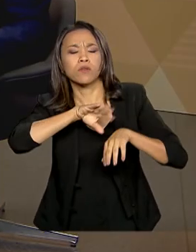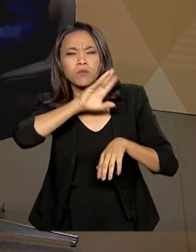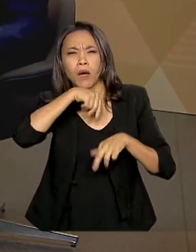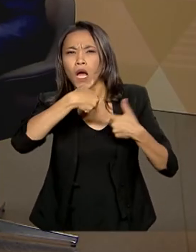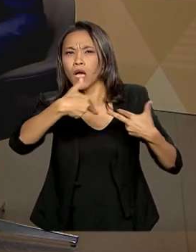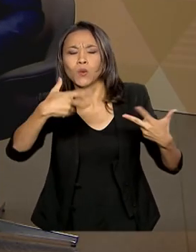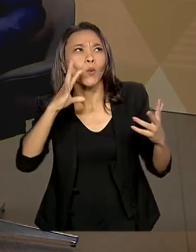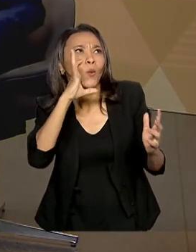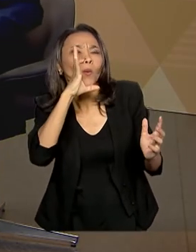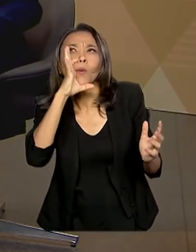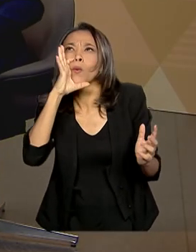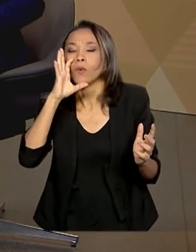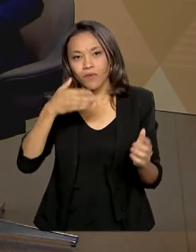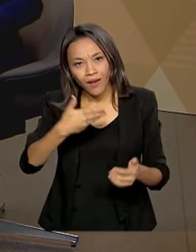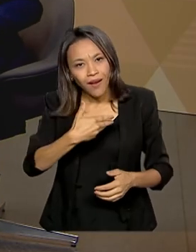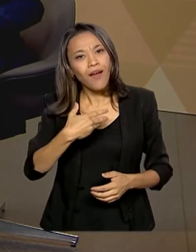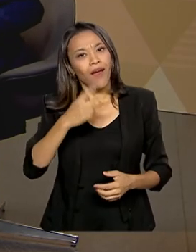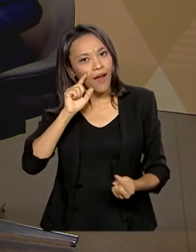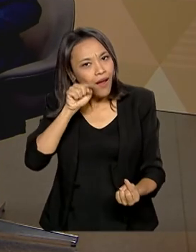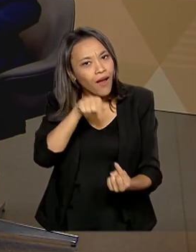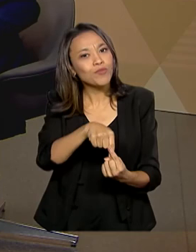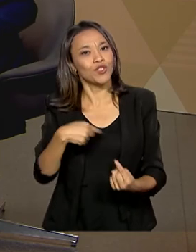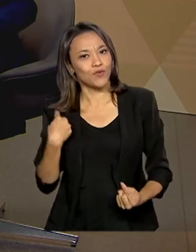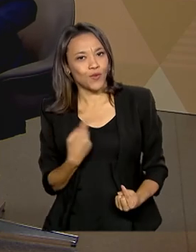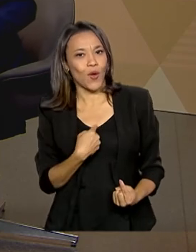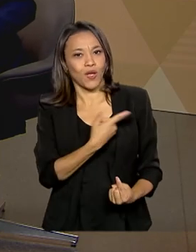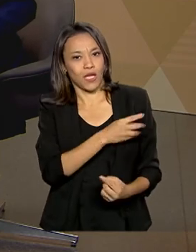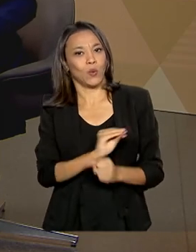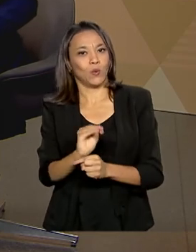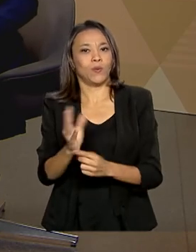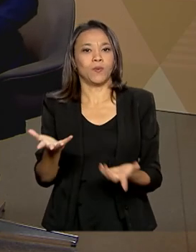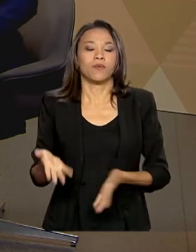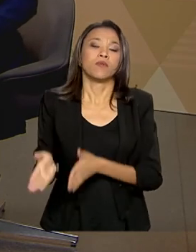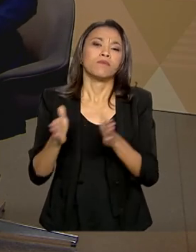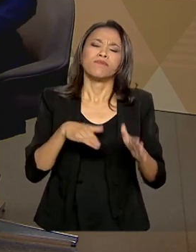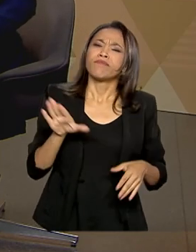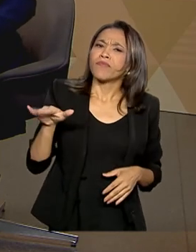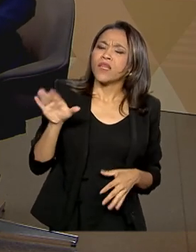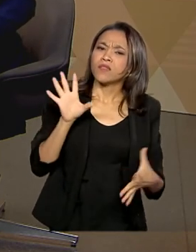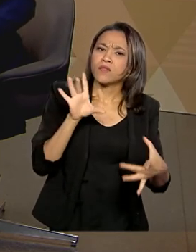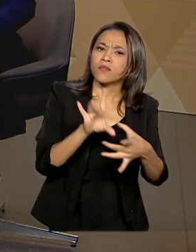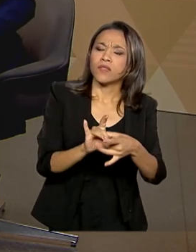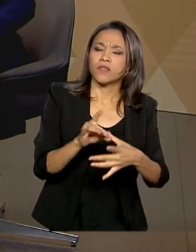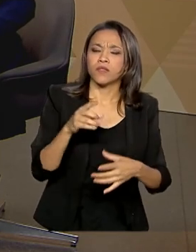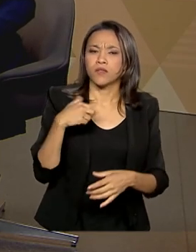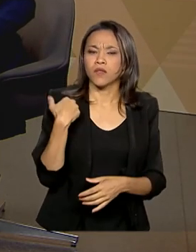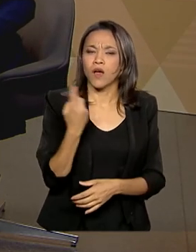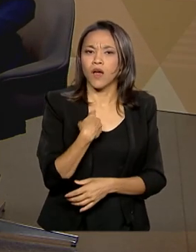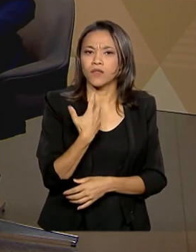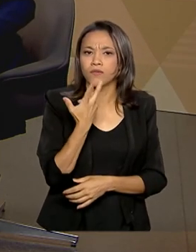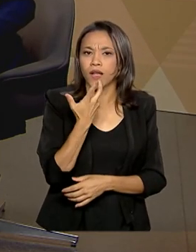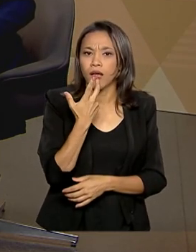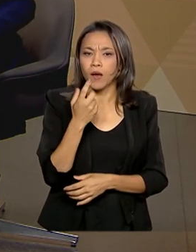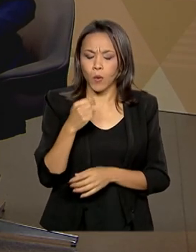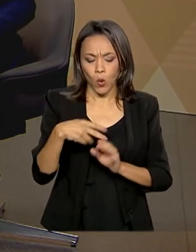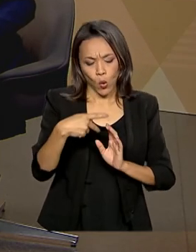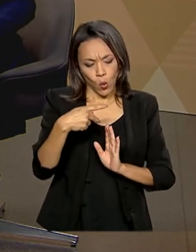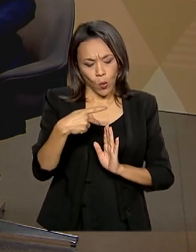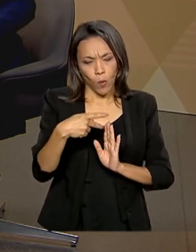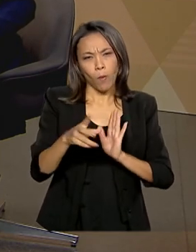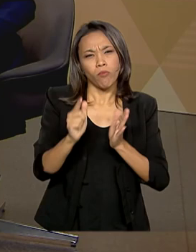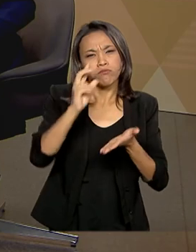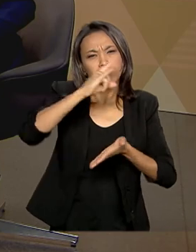na natureza. E esse é o objetivo nosso. É nesse contexto que a gente pode citar, por exemplo, a portaria que